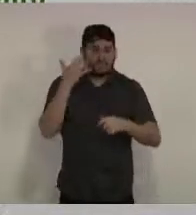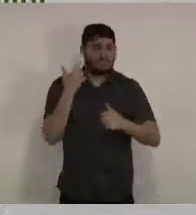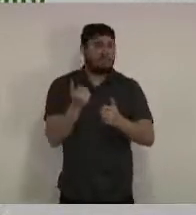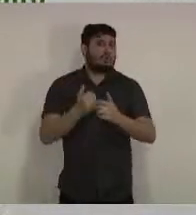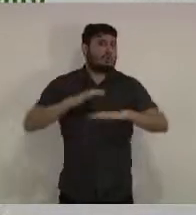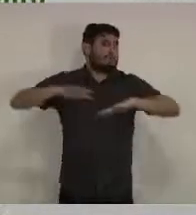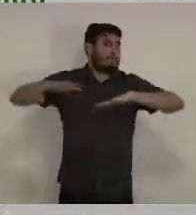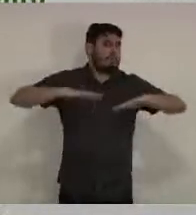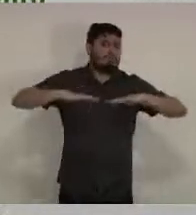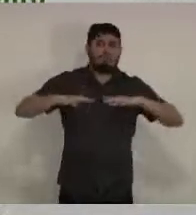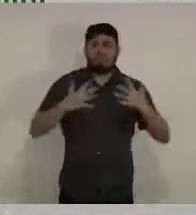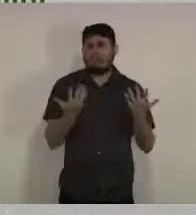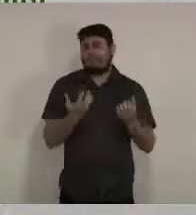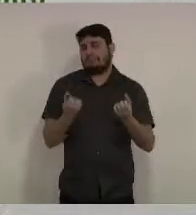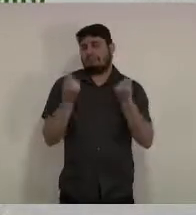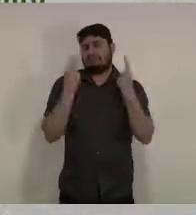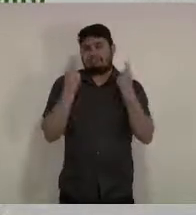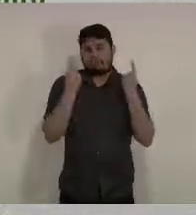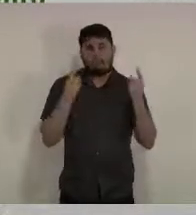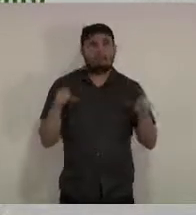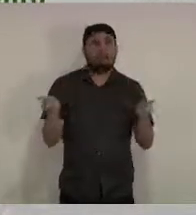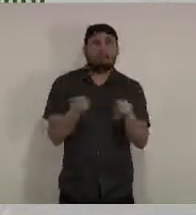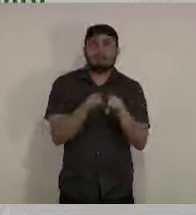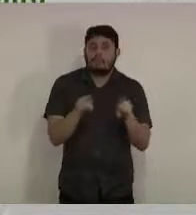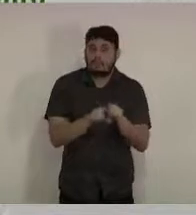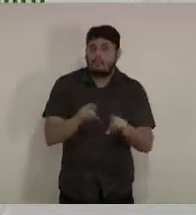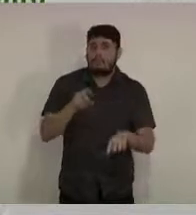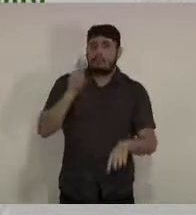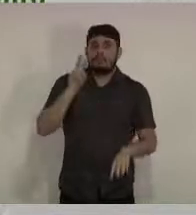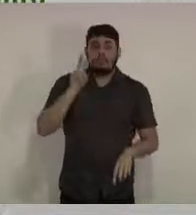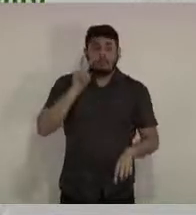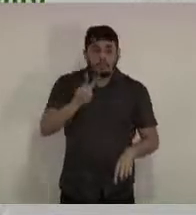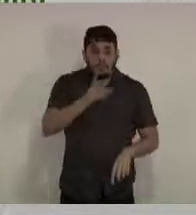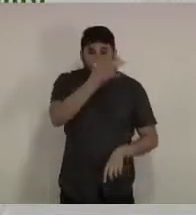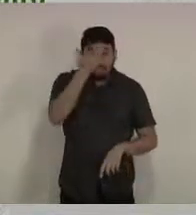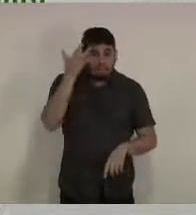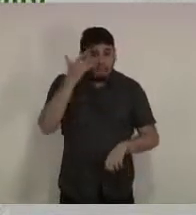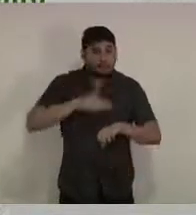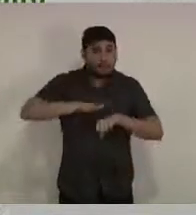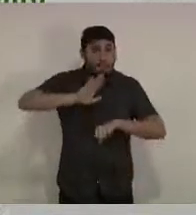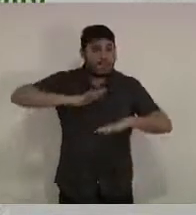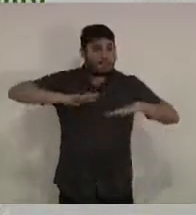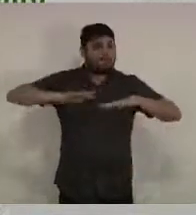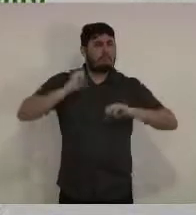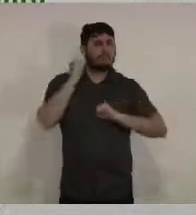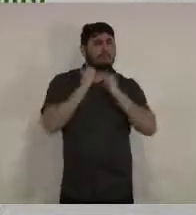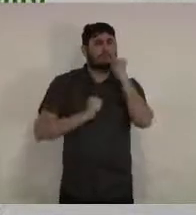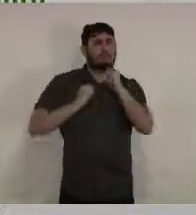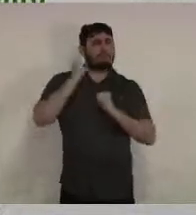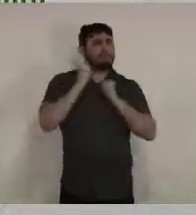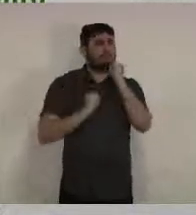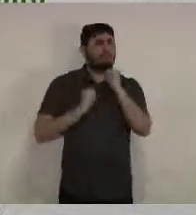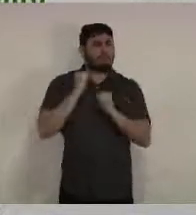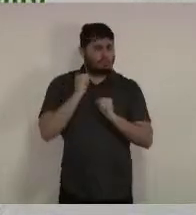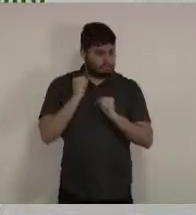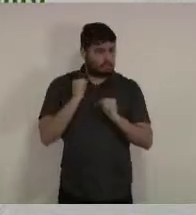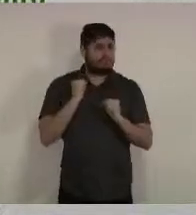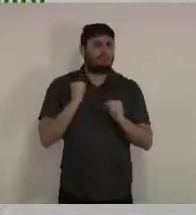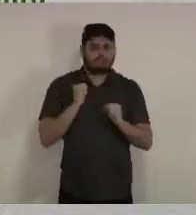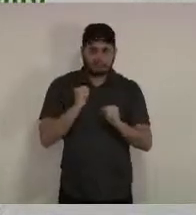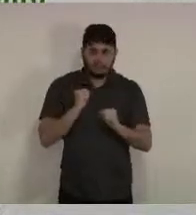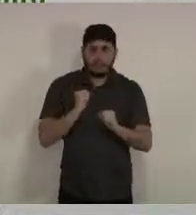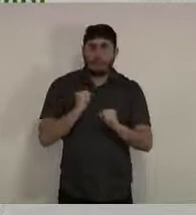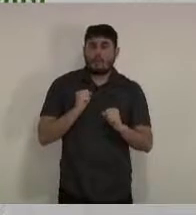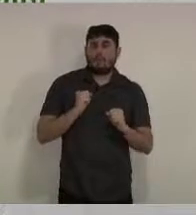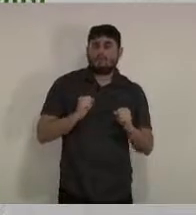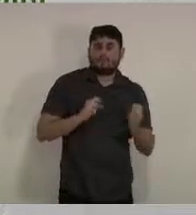com um intenso fluxo de pessoas ainda fazendo atividade física, e num tempo só, no final da tarde,